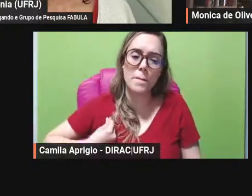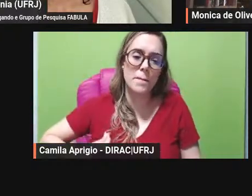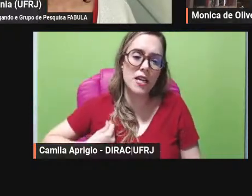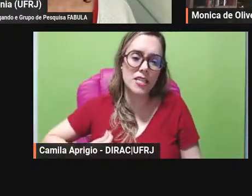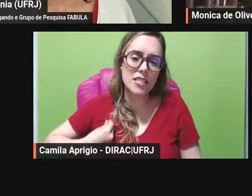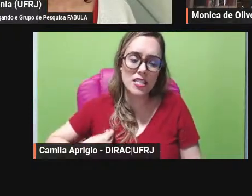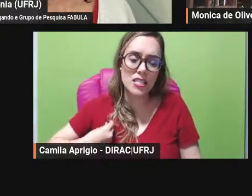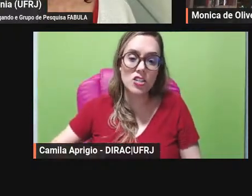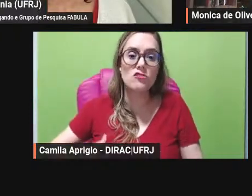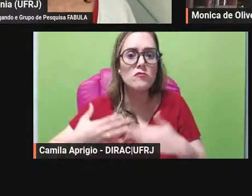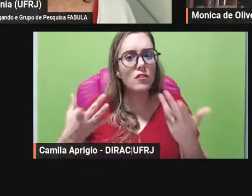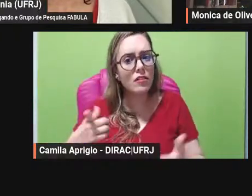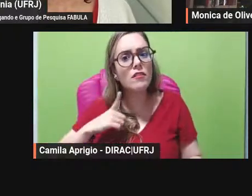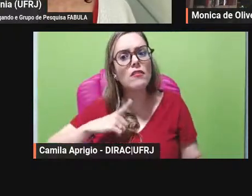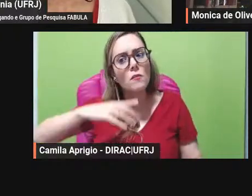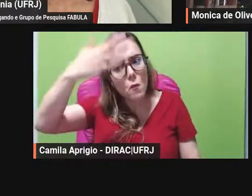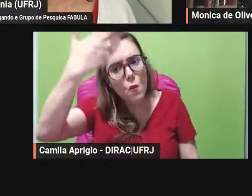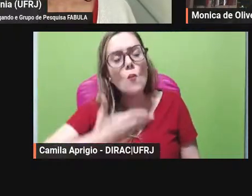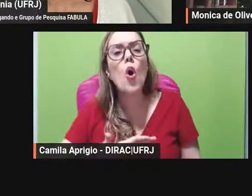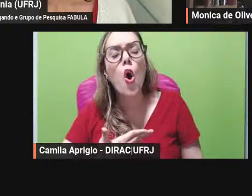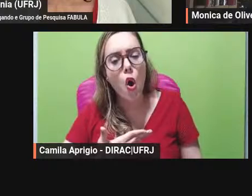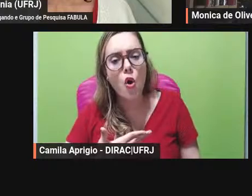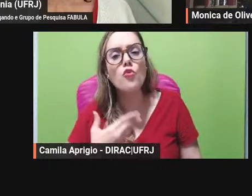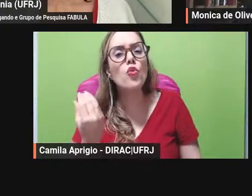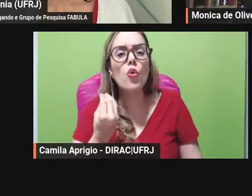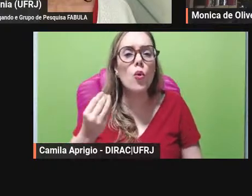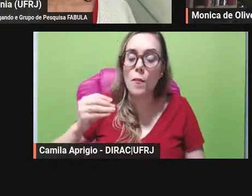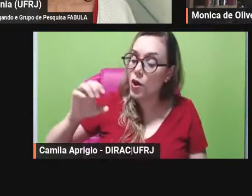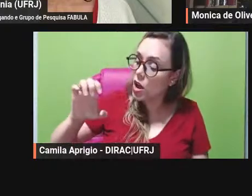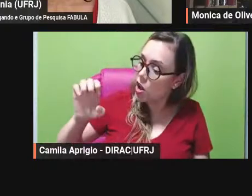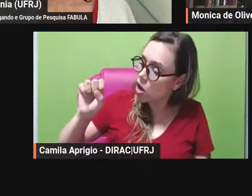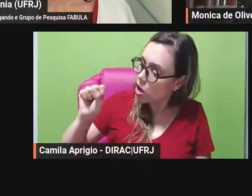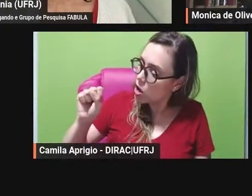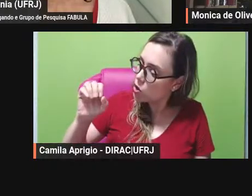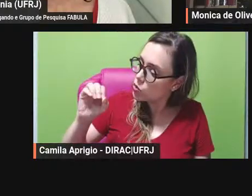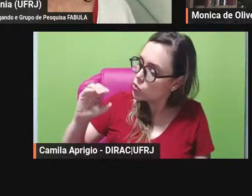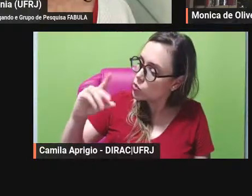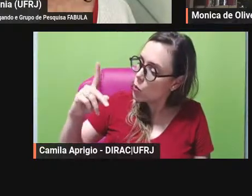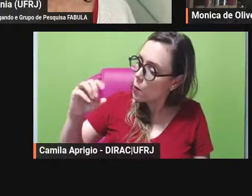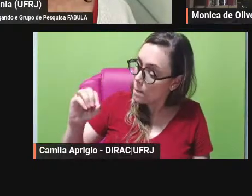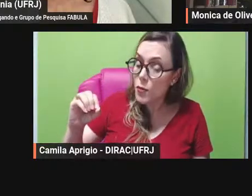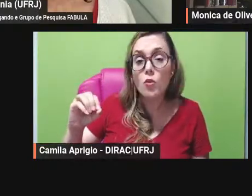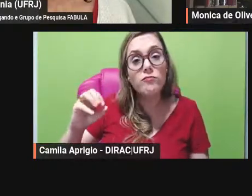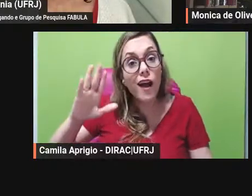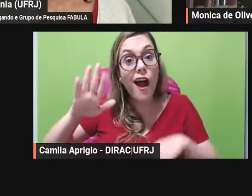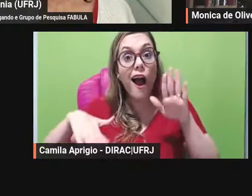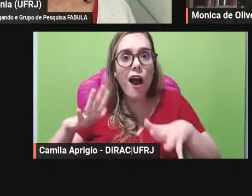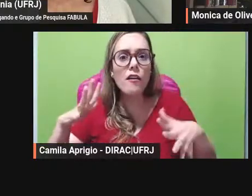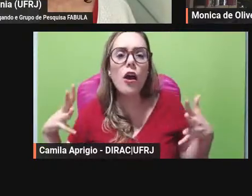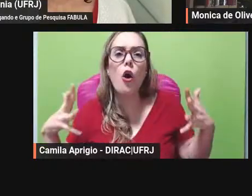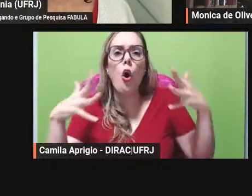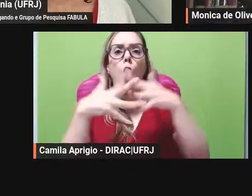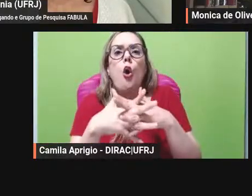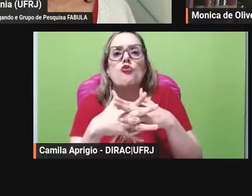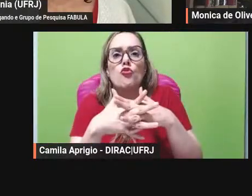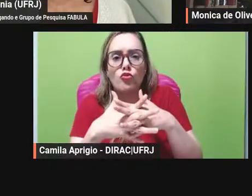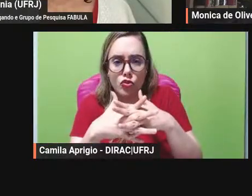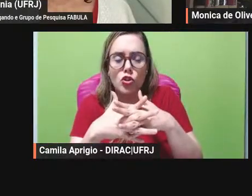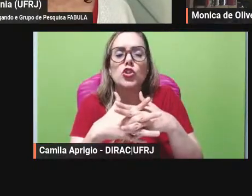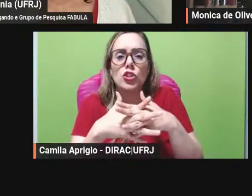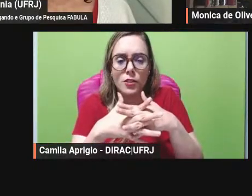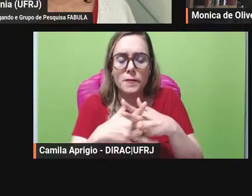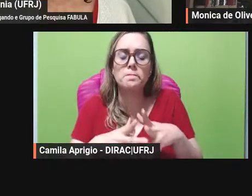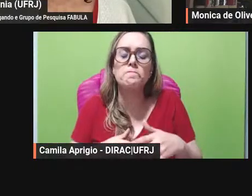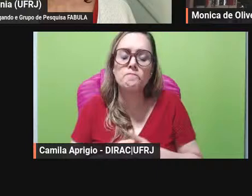popularizada por exopo em geral ela é confundida com outros gêneros até porque a